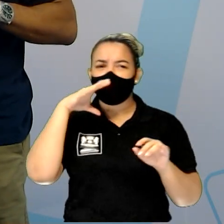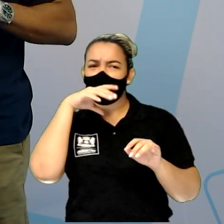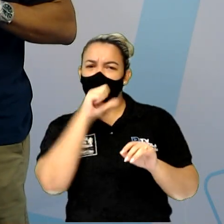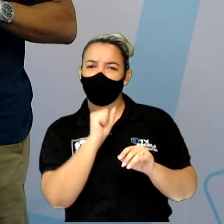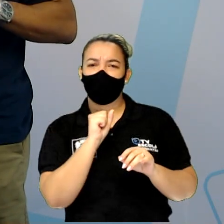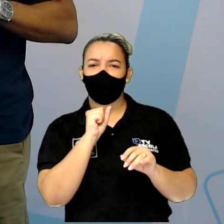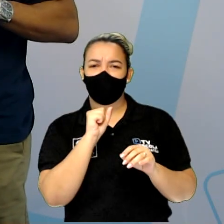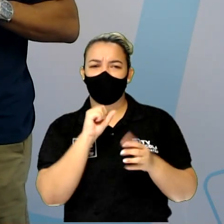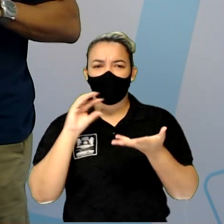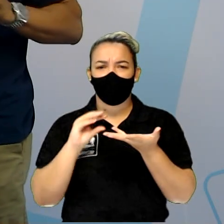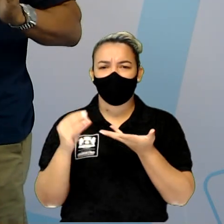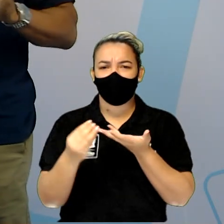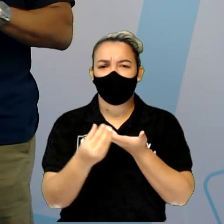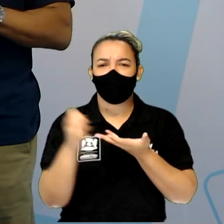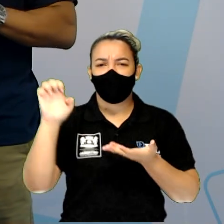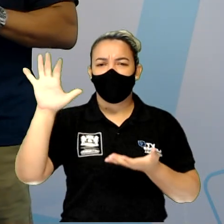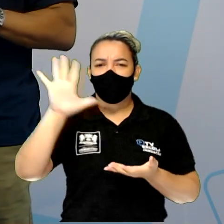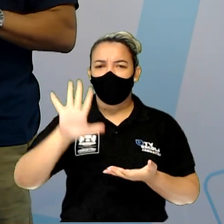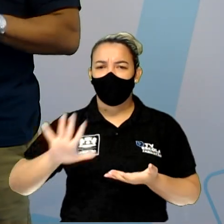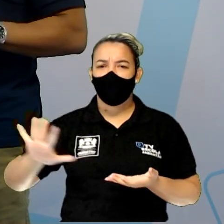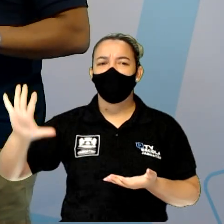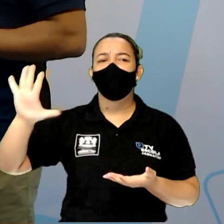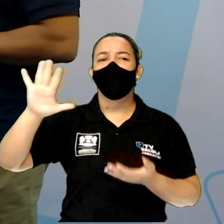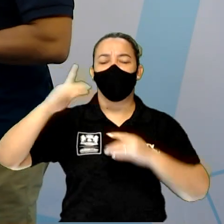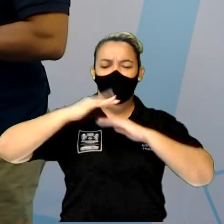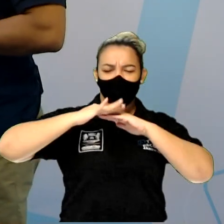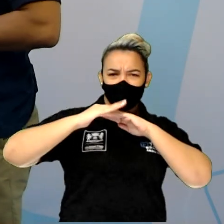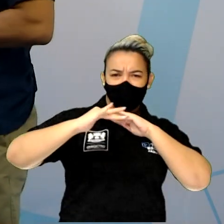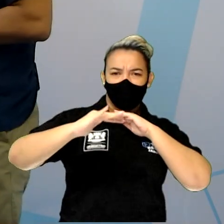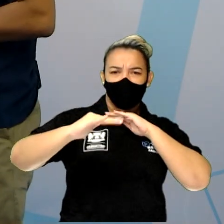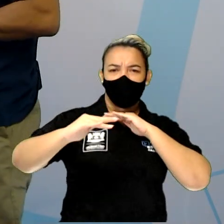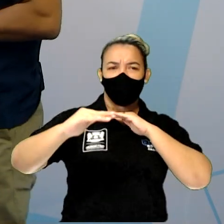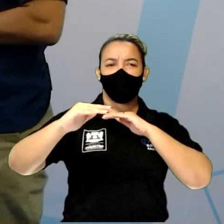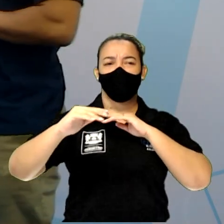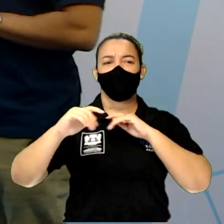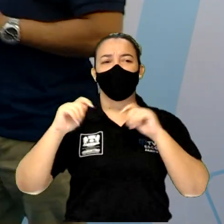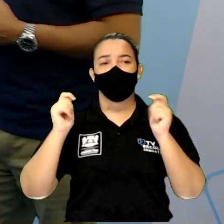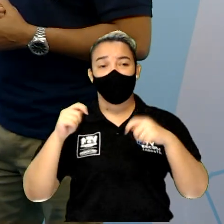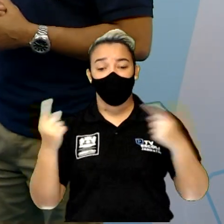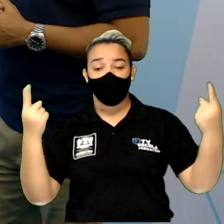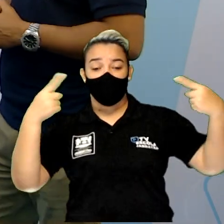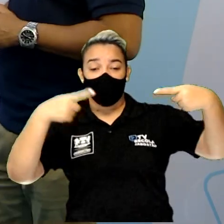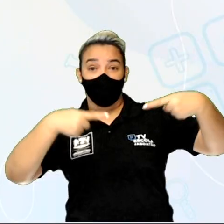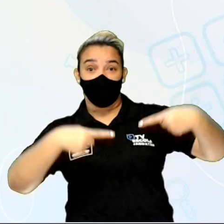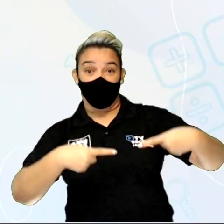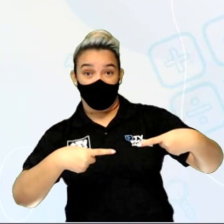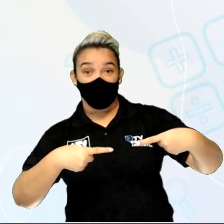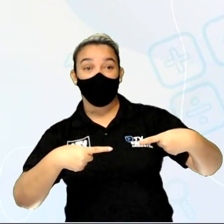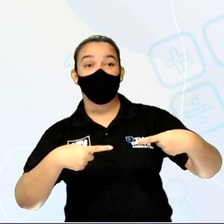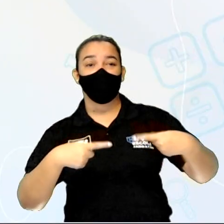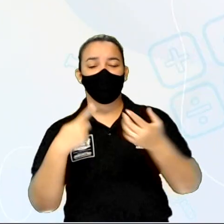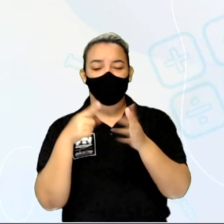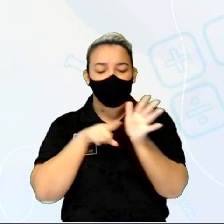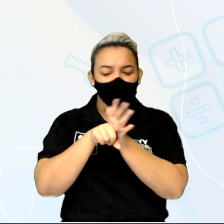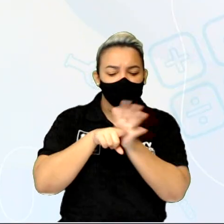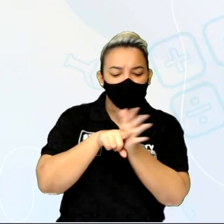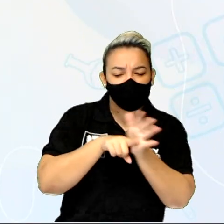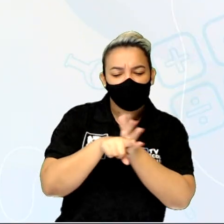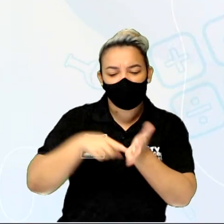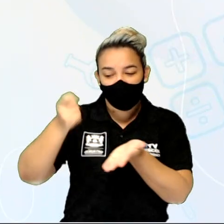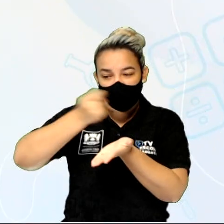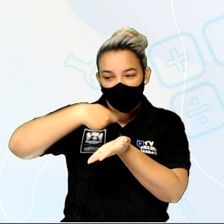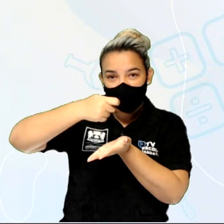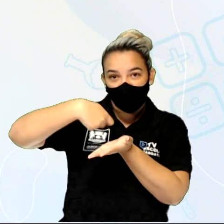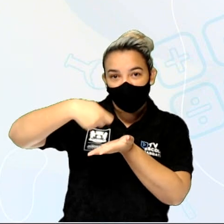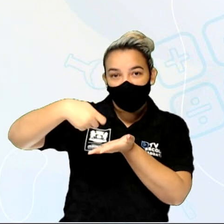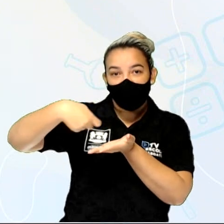continente europeu, no sentido do relevo, e a gente já tem aqui um desafio, que é pesquisar e escrever em